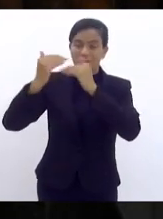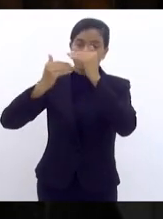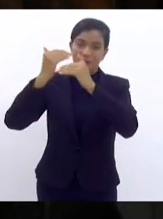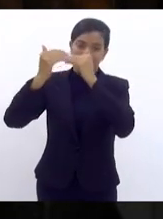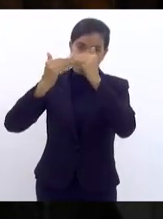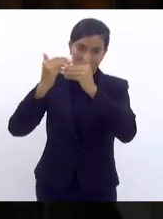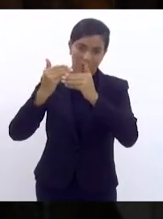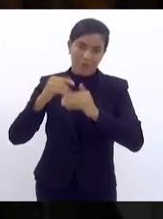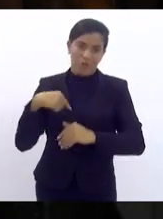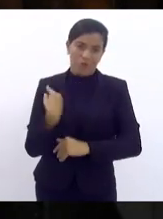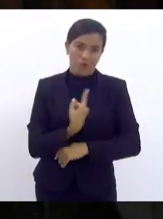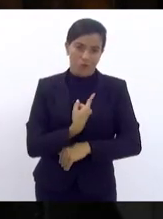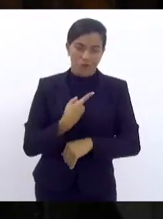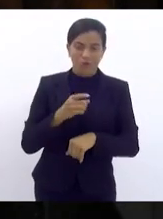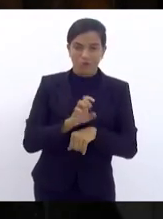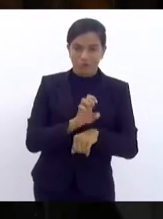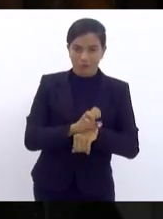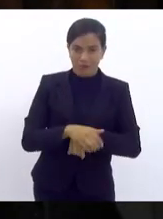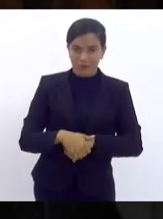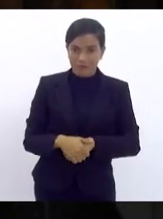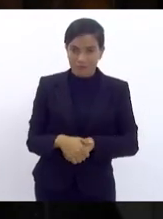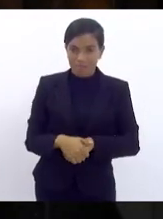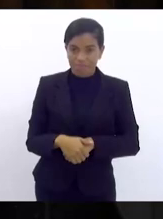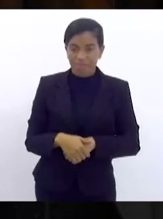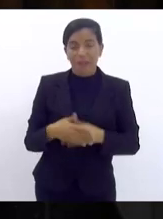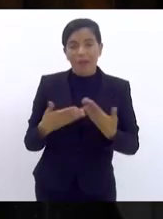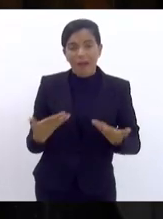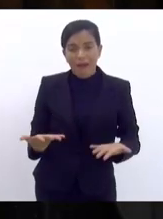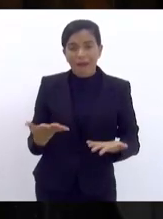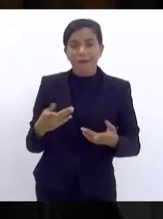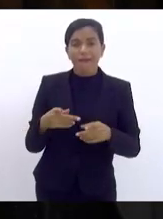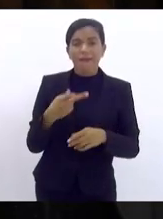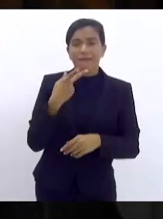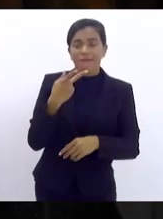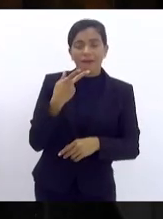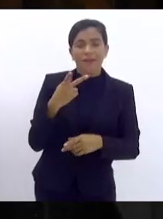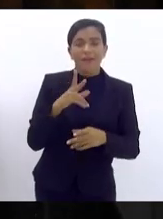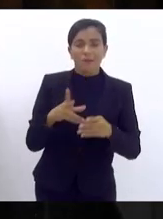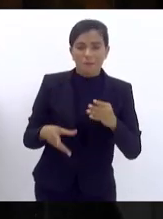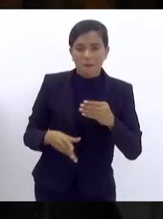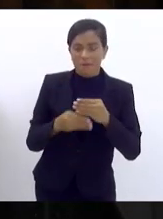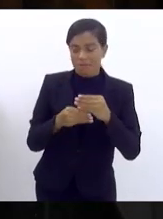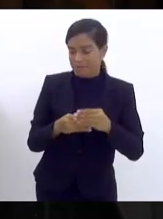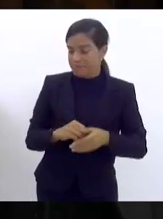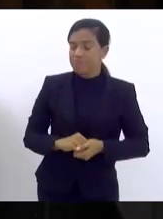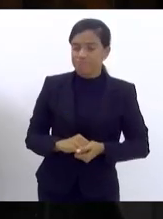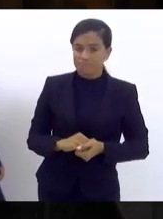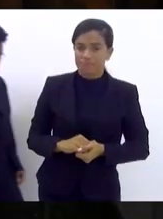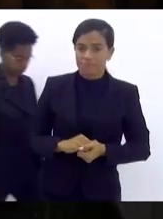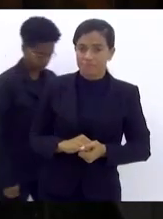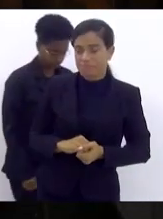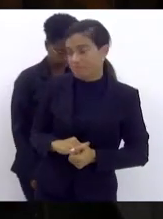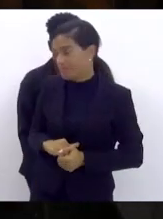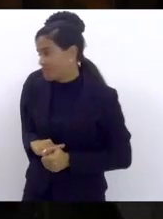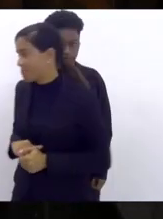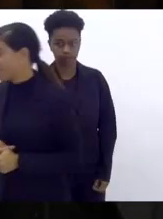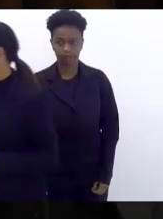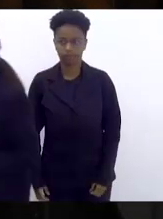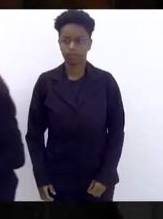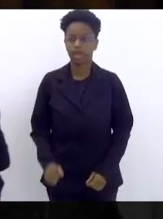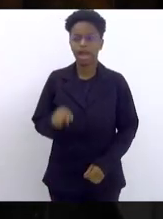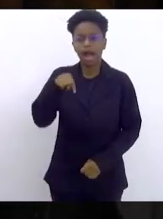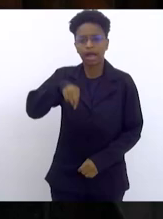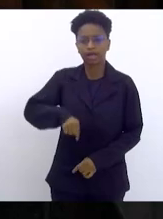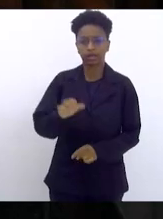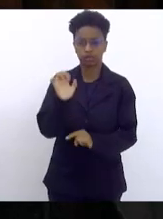do nosso Estado. aí puxaria, faria assim um apêndice, presidente, porque o Estado do Rio